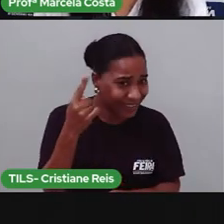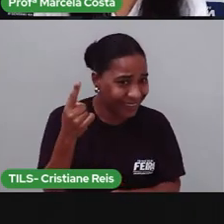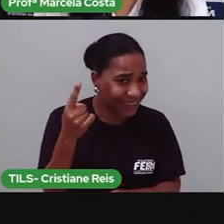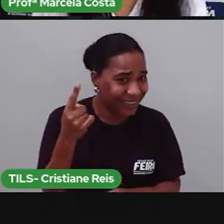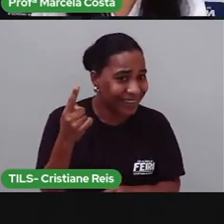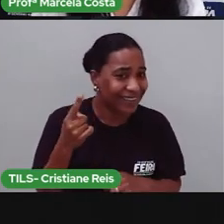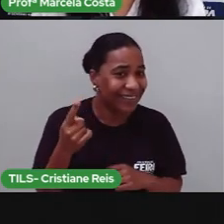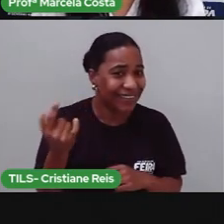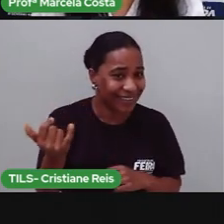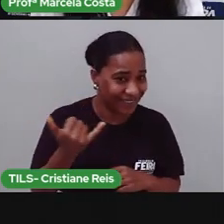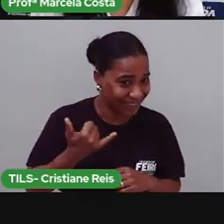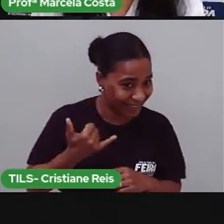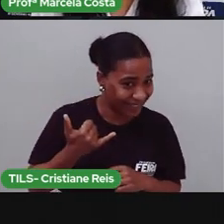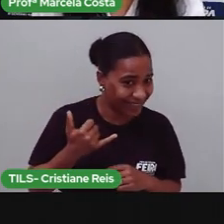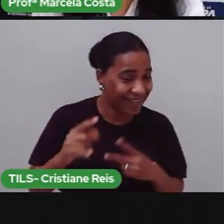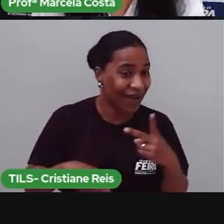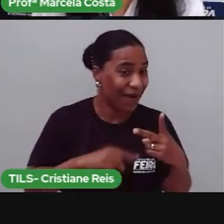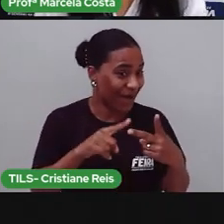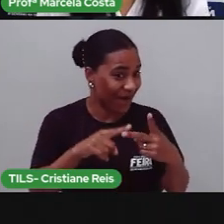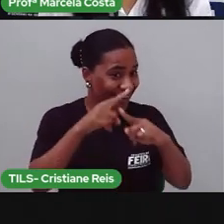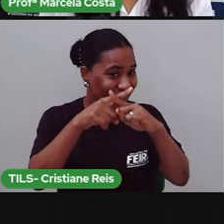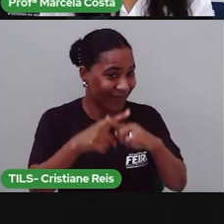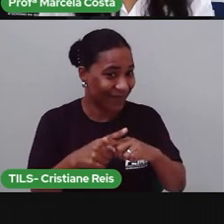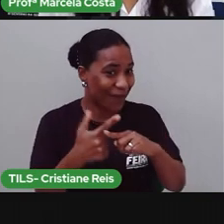Tá preparado pra esse?